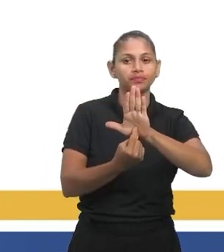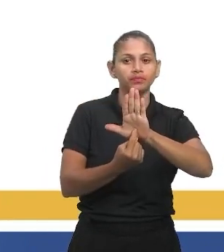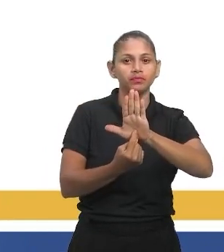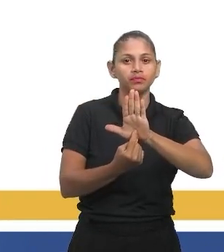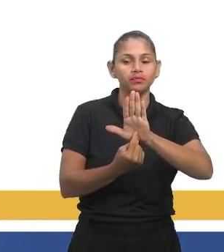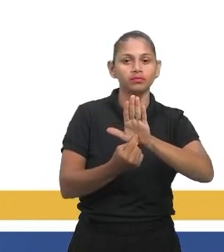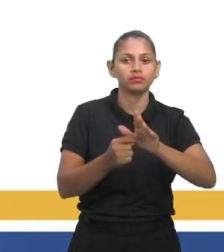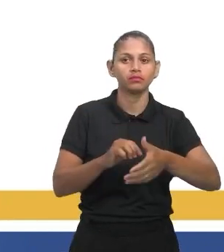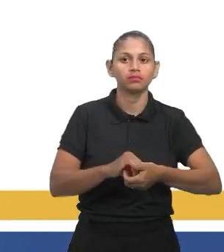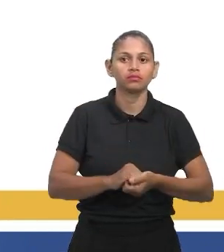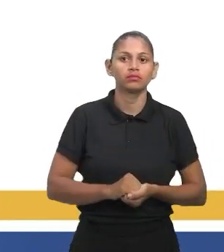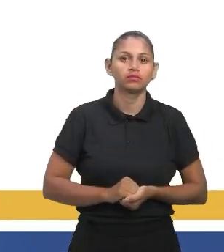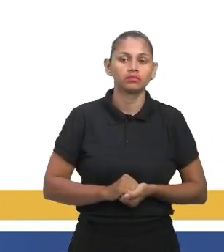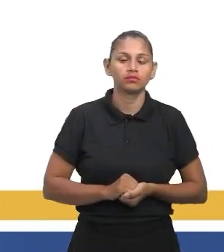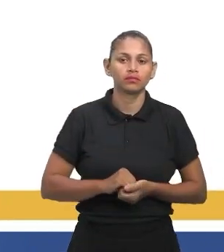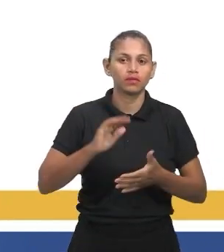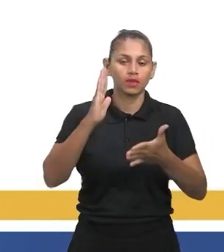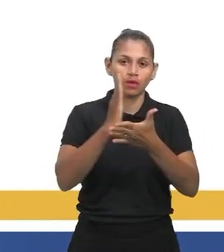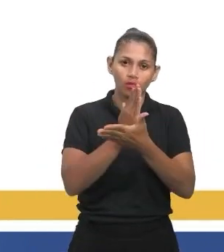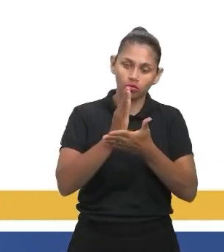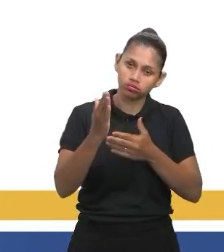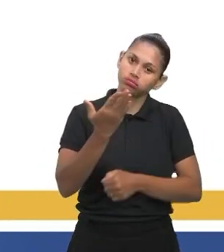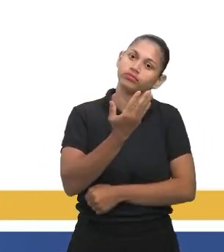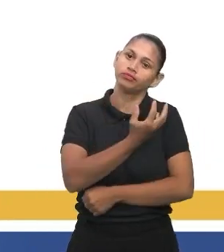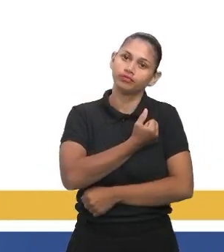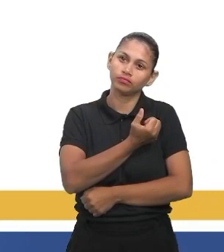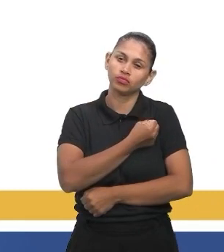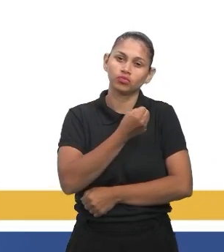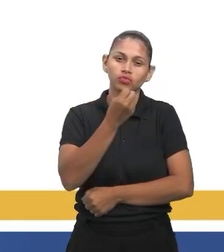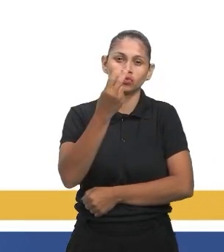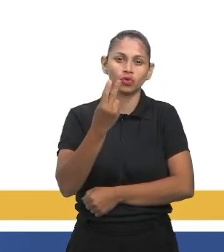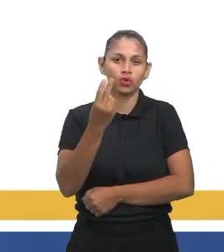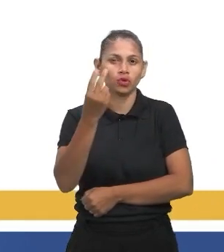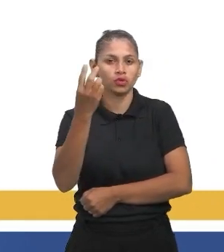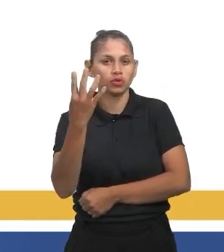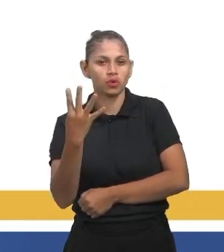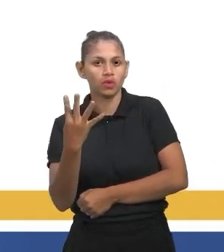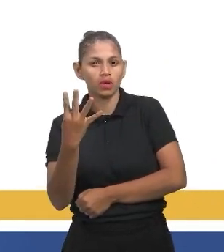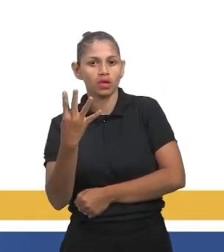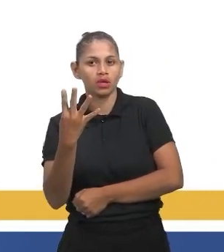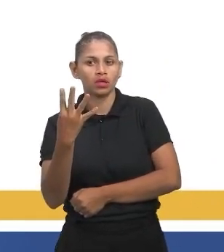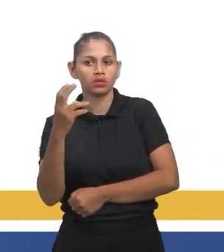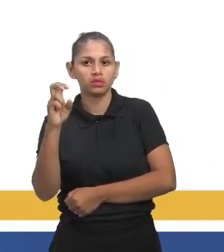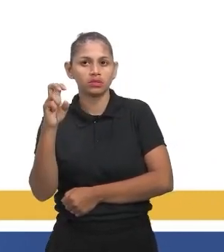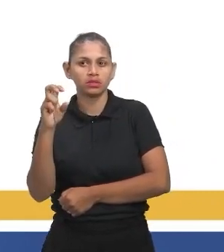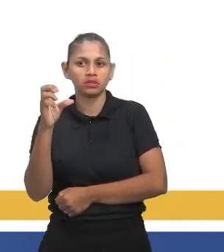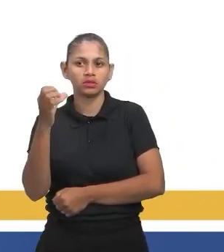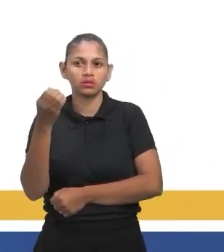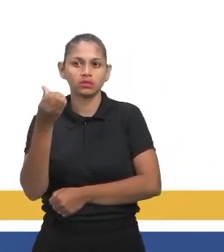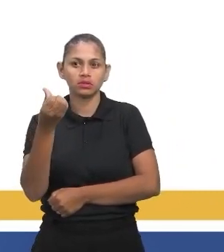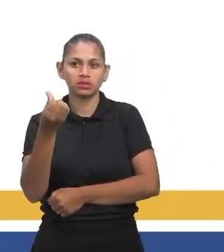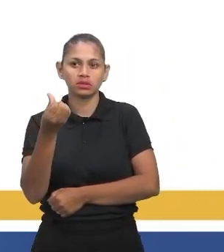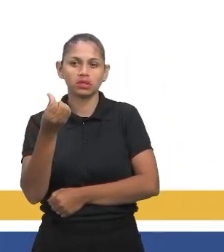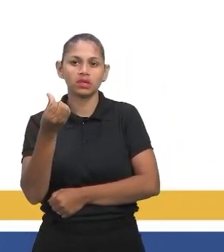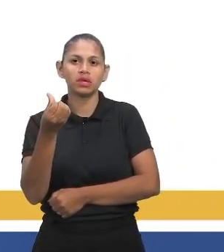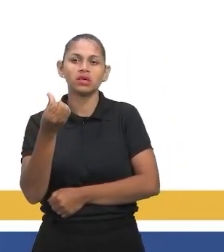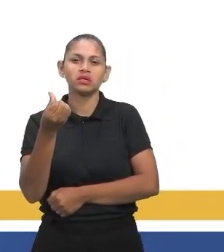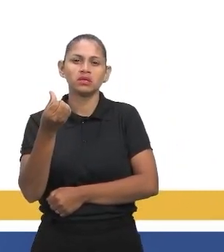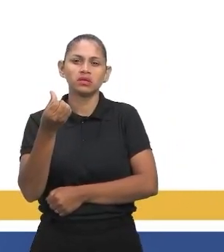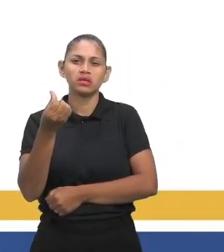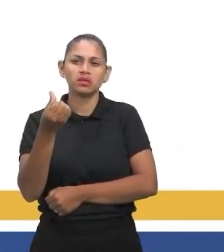alguns números, né? Temos 2, 4, 5, 6, 7, 8, 9, 10, 11, 12, 13, 14